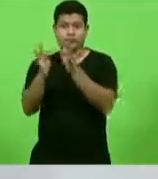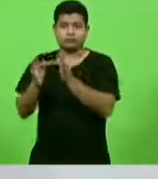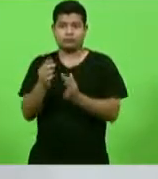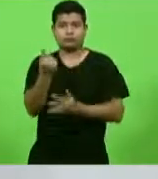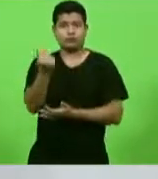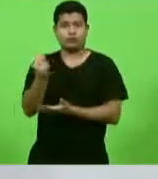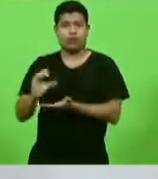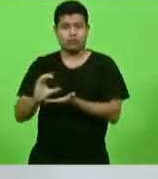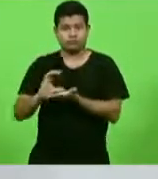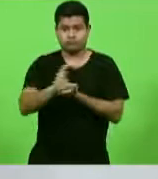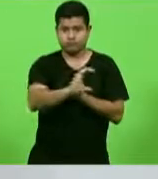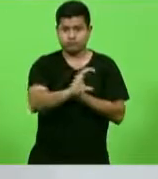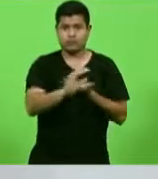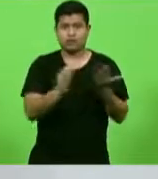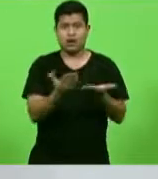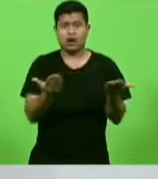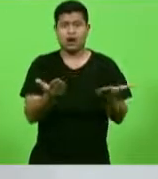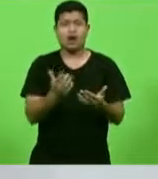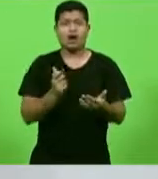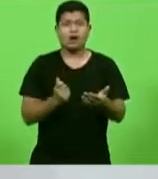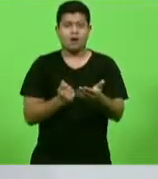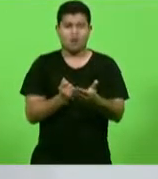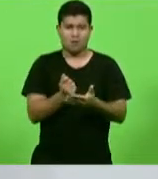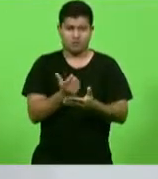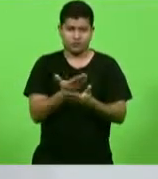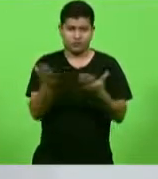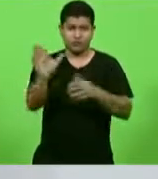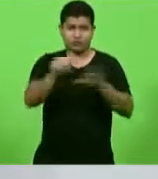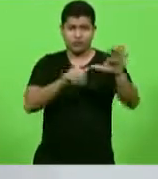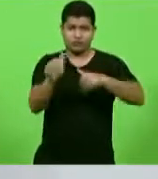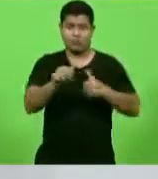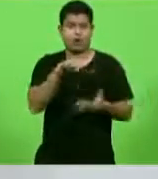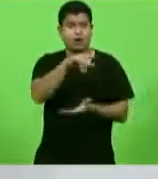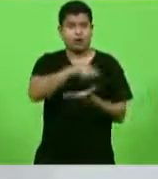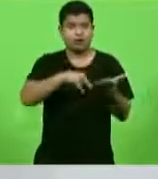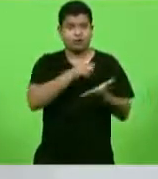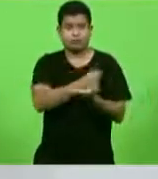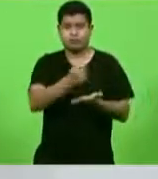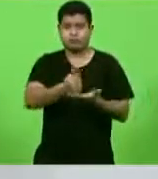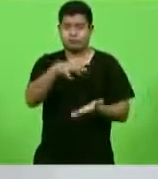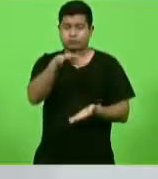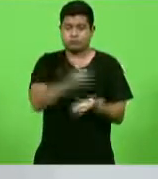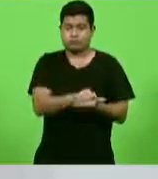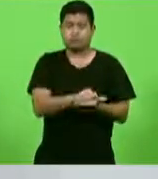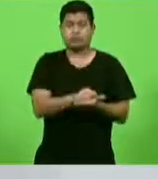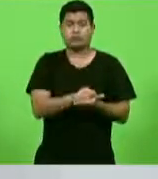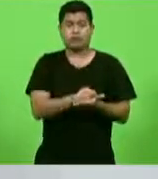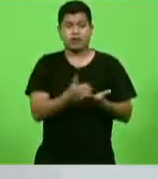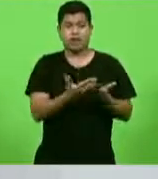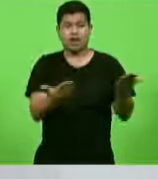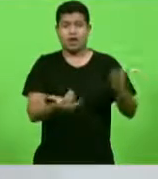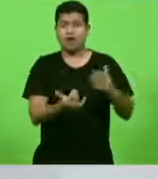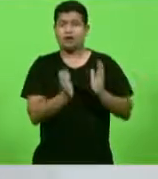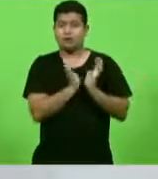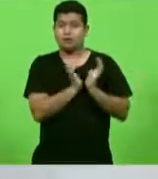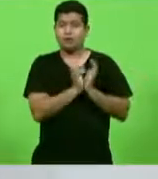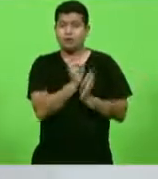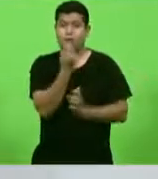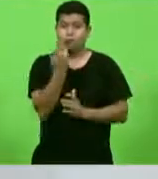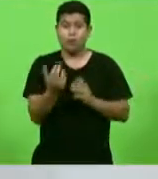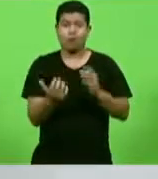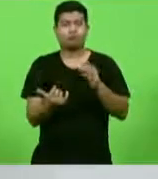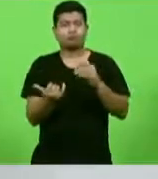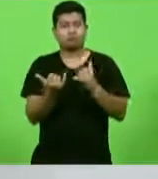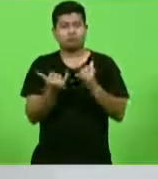a contratação de professores e as APAES e entidades congêneres fazem essa contratação. Posteriormente,